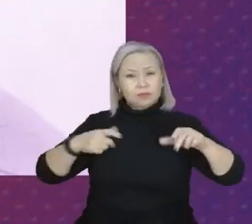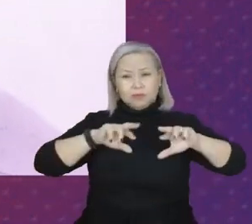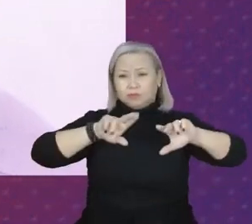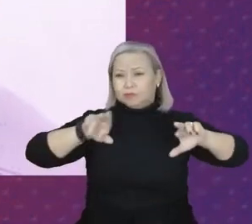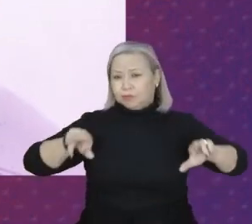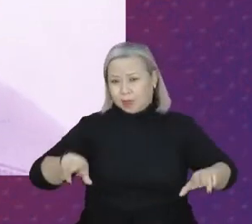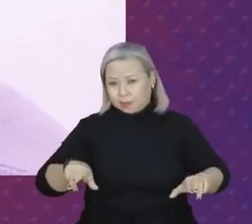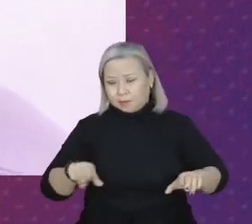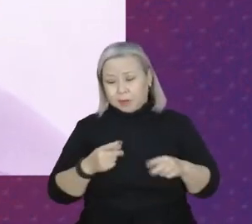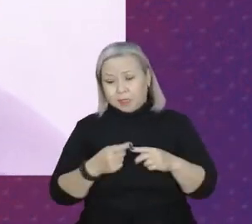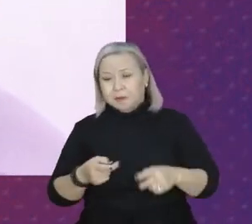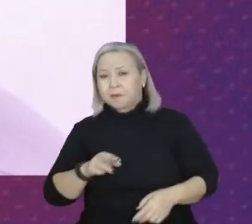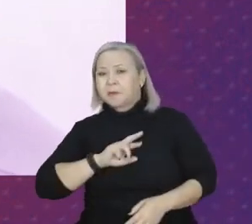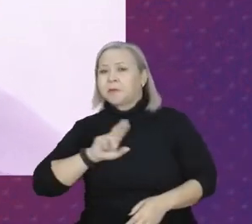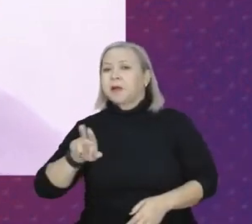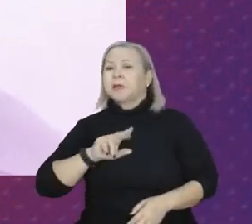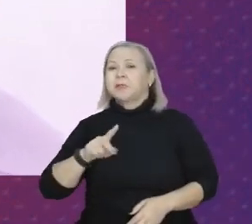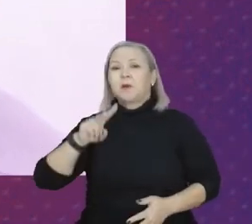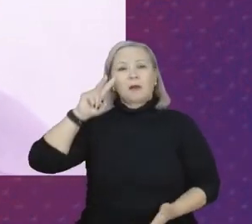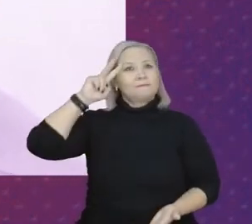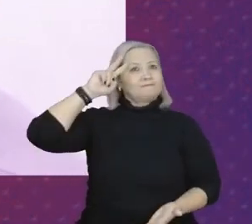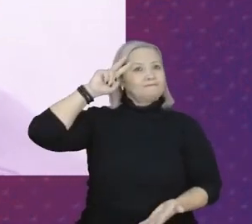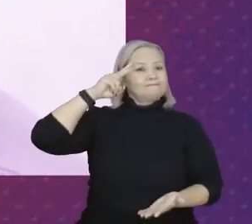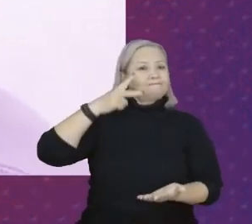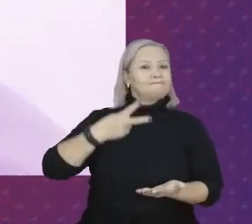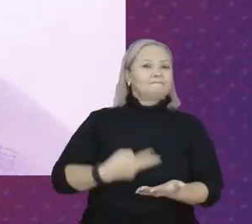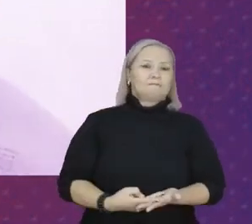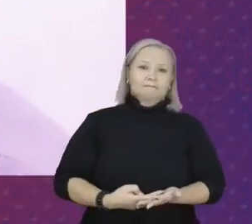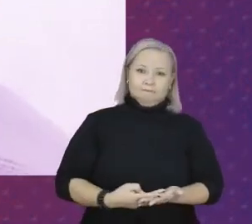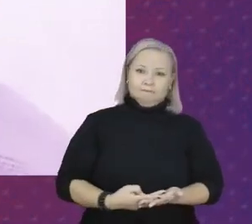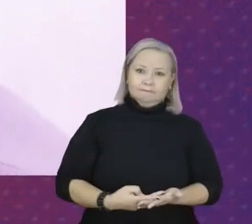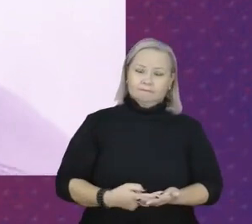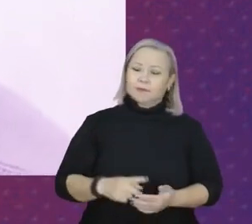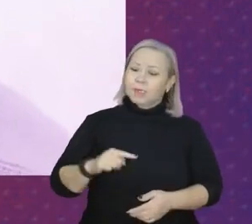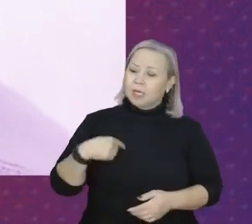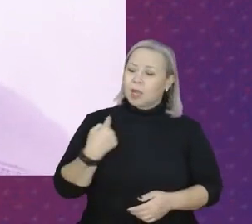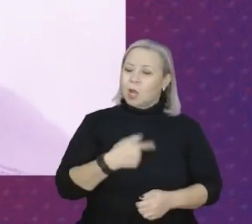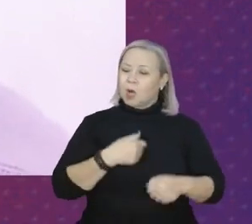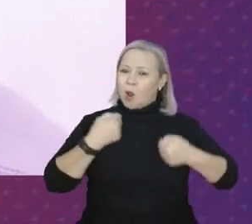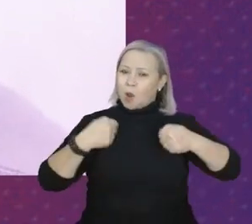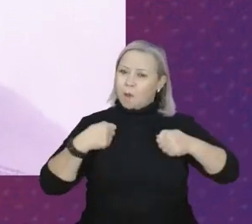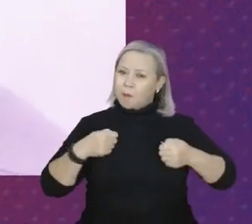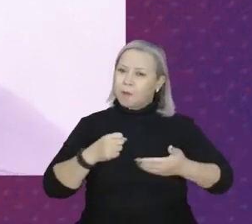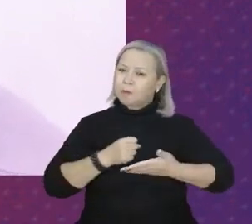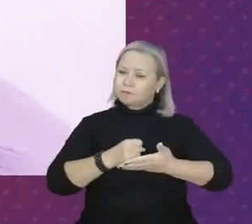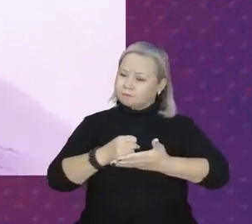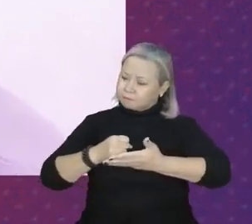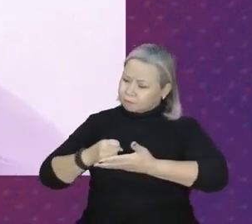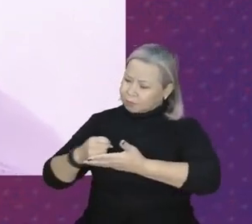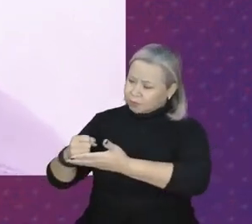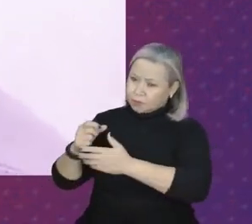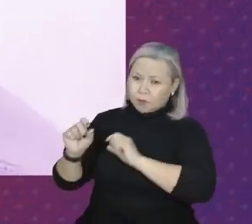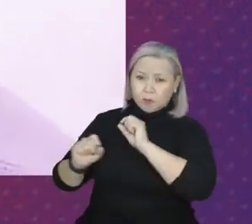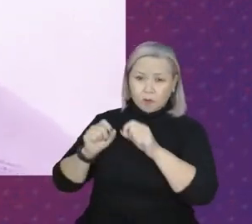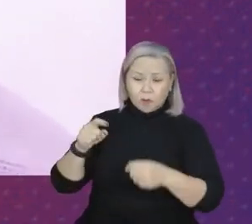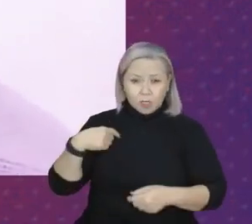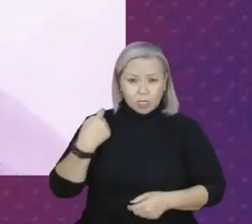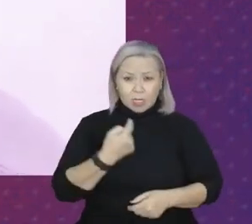Mas isso não é reconhecido. E nós precisamos contribuir com que a